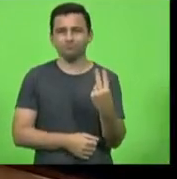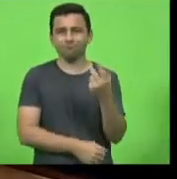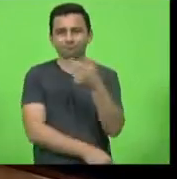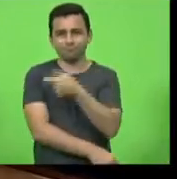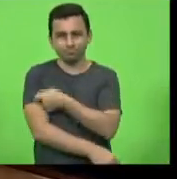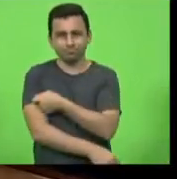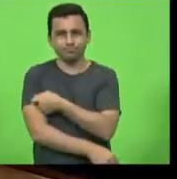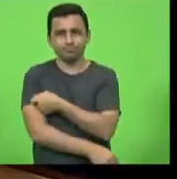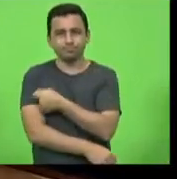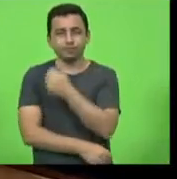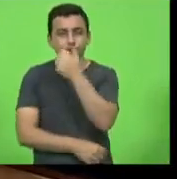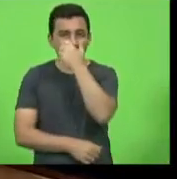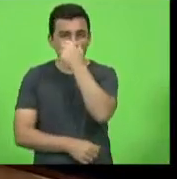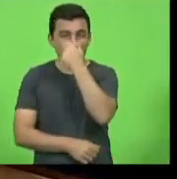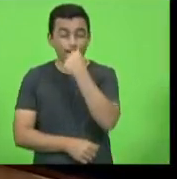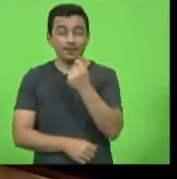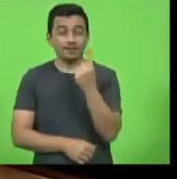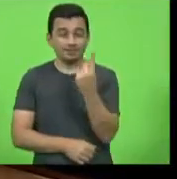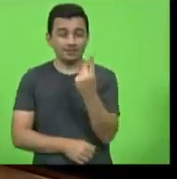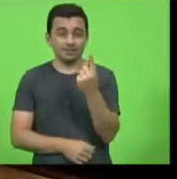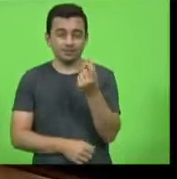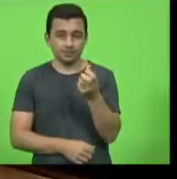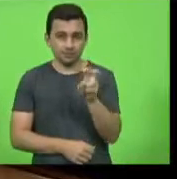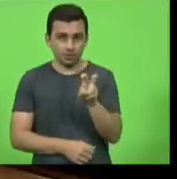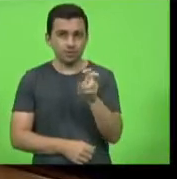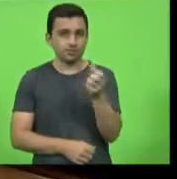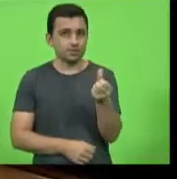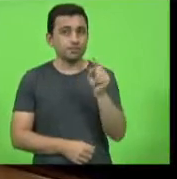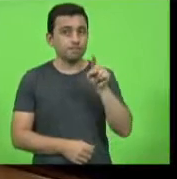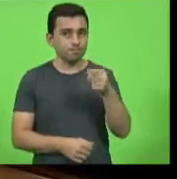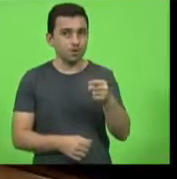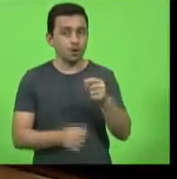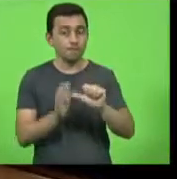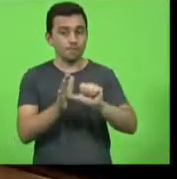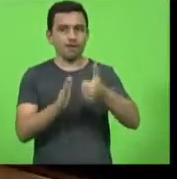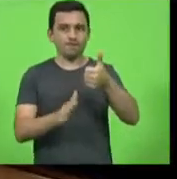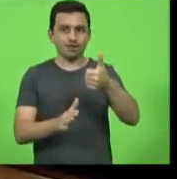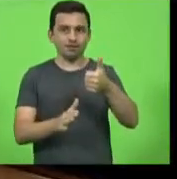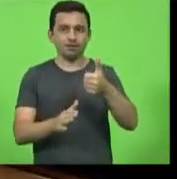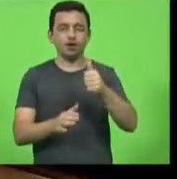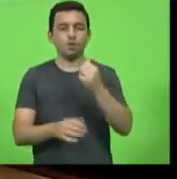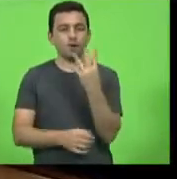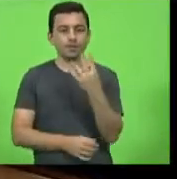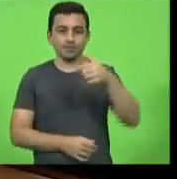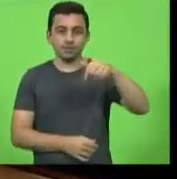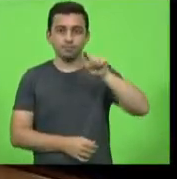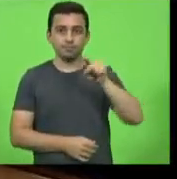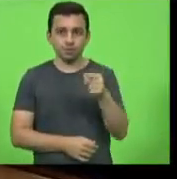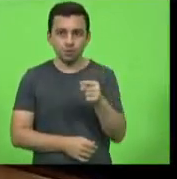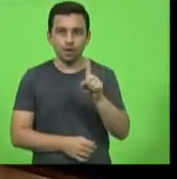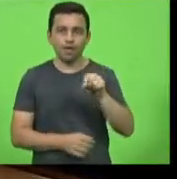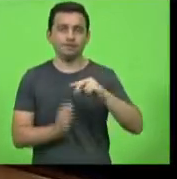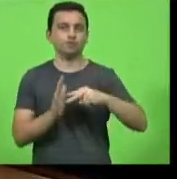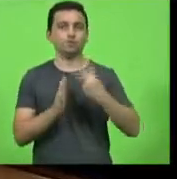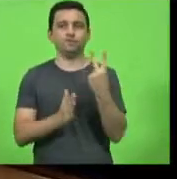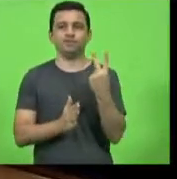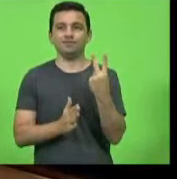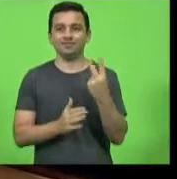Destas, 156 mil na primeira dose e 47 na segunda. Estamos ainda aguardando